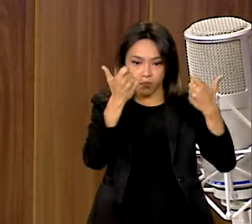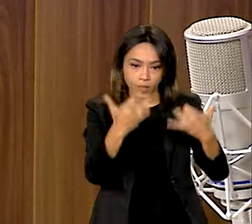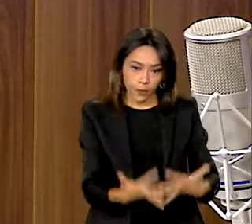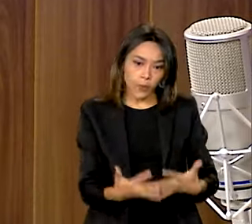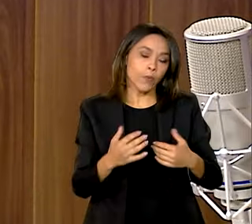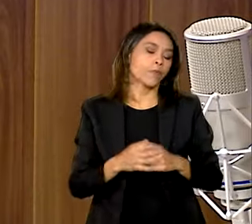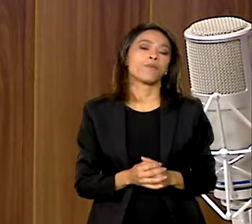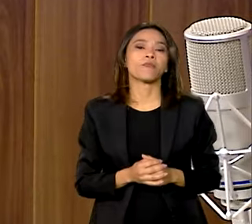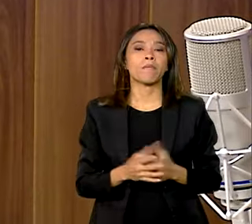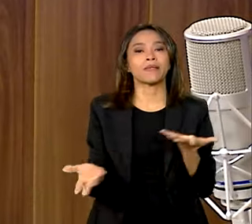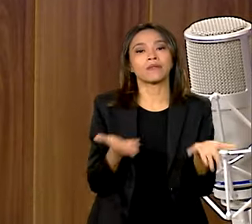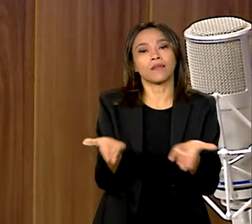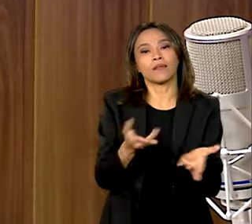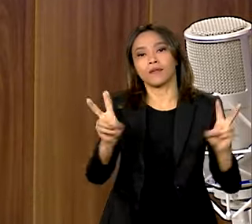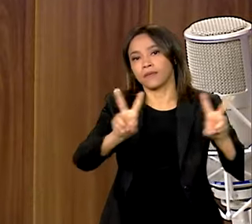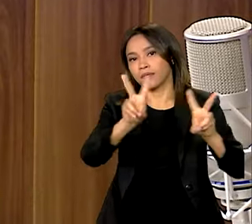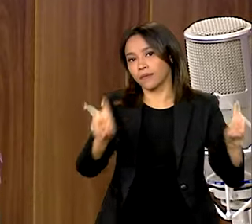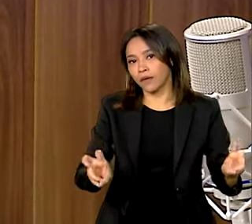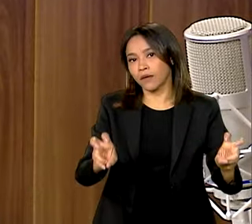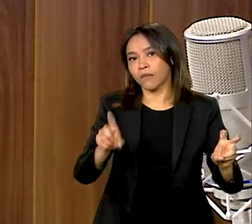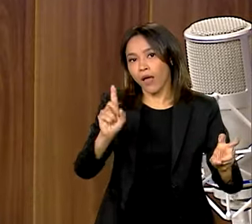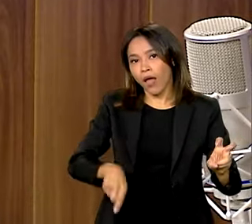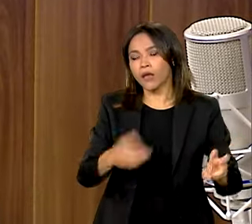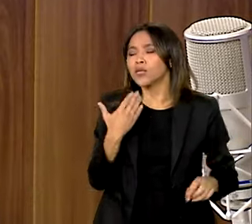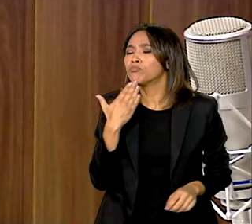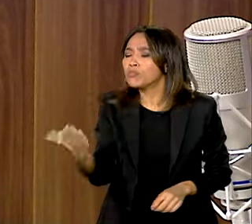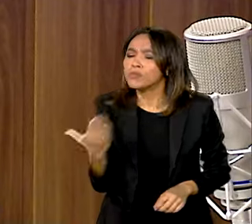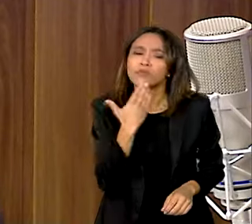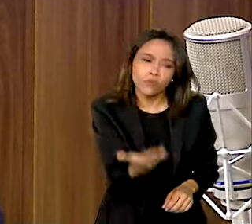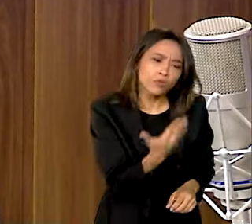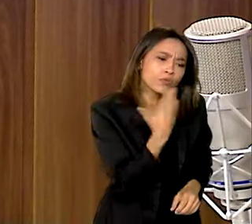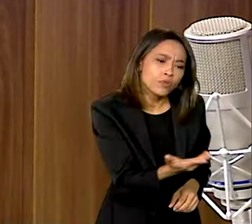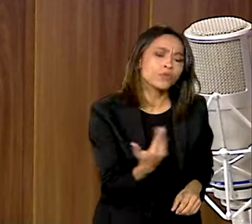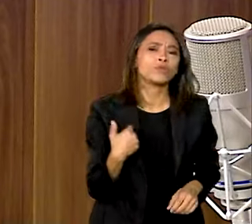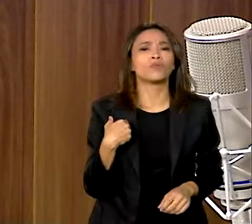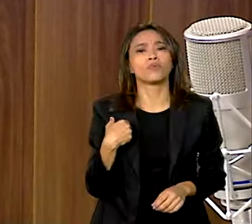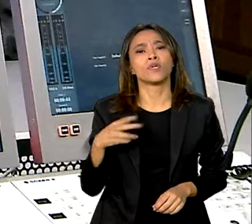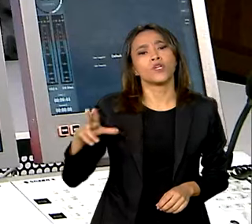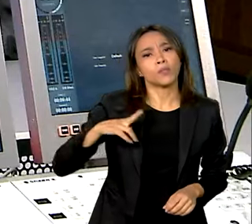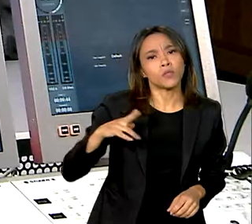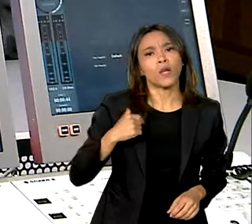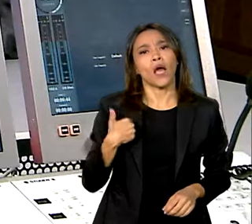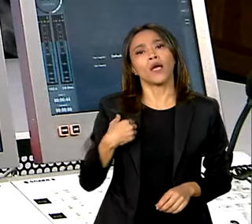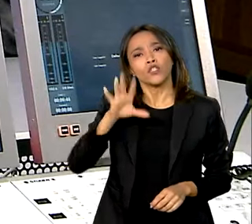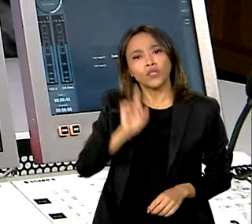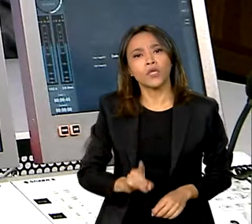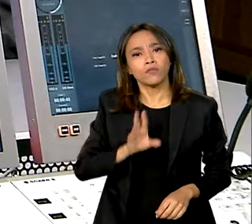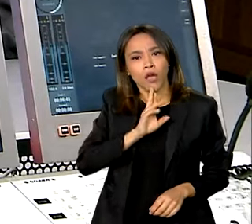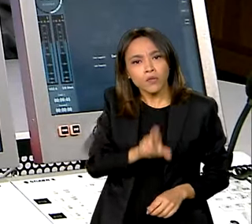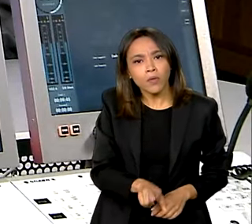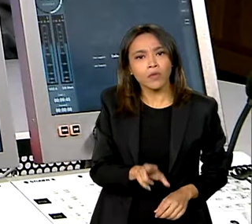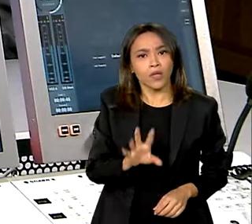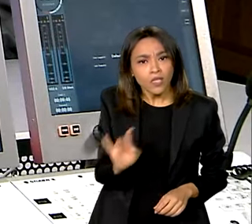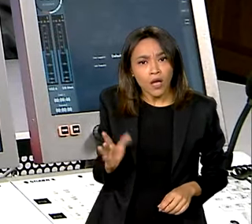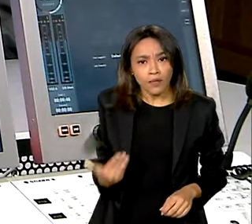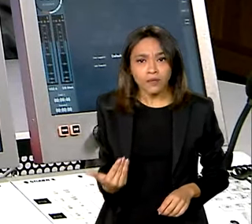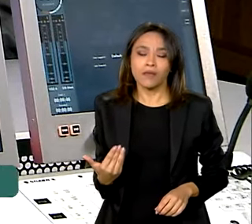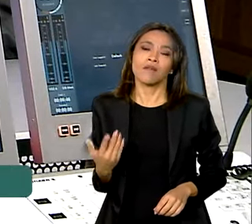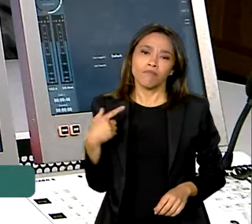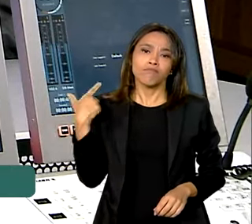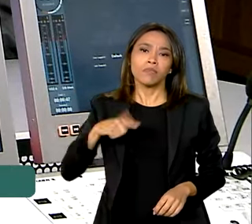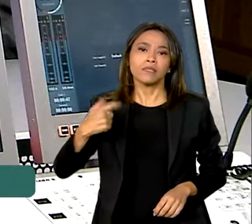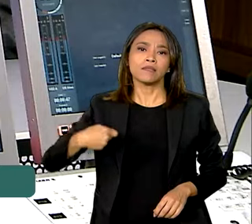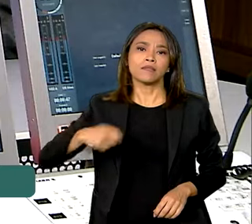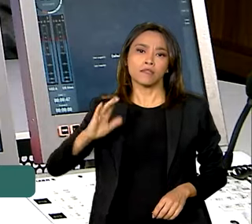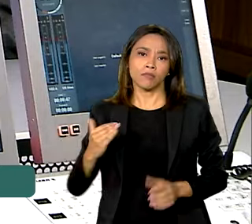de se tratar a questão, que é o pedido individual de direito de resposta ou a retirada de conteúdo, ele é necessário, mas não é suficiente. Portanto,